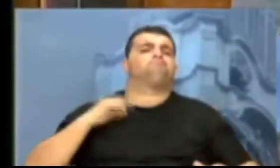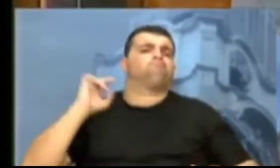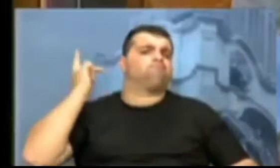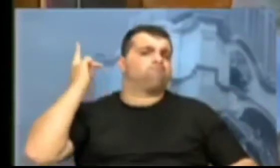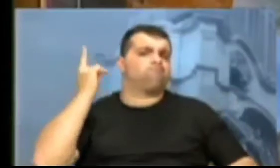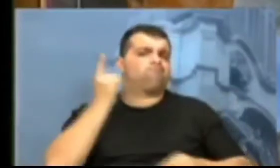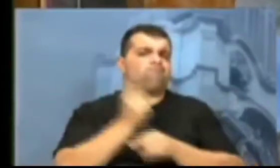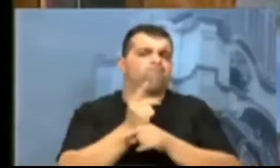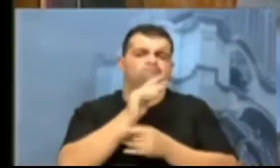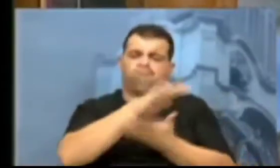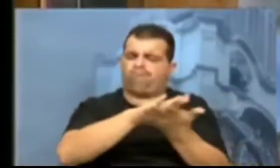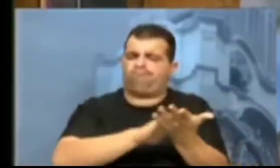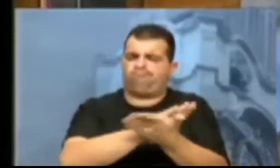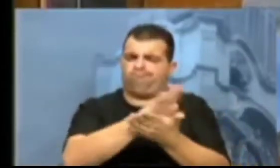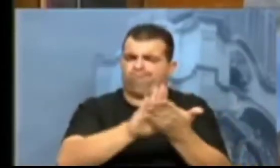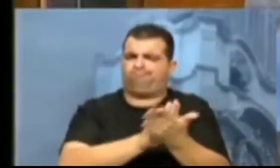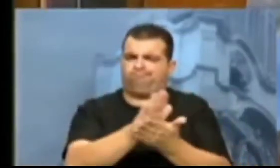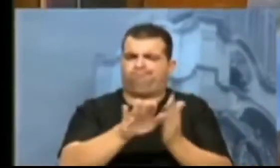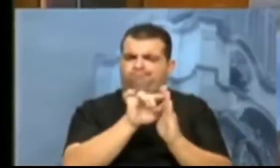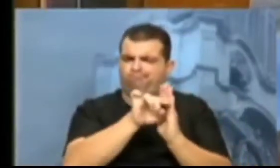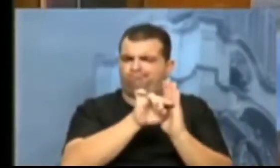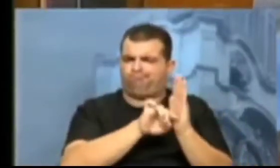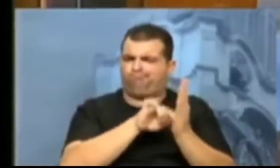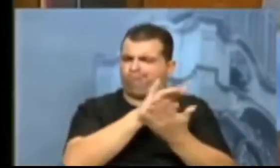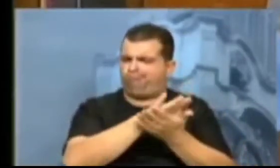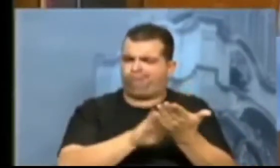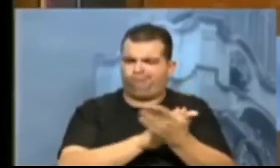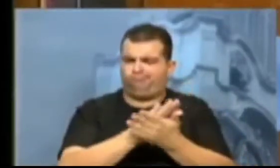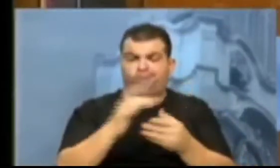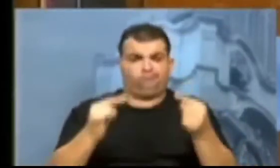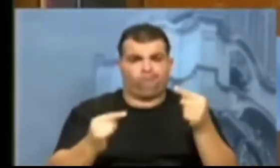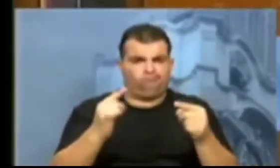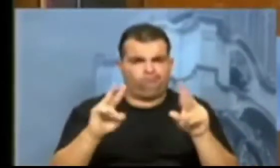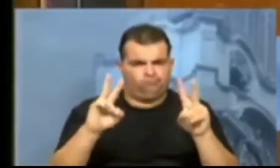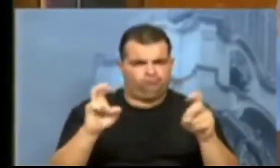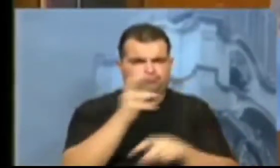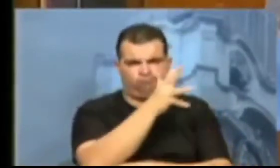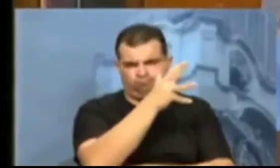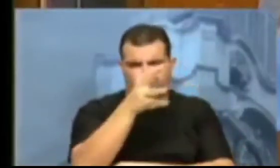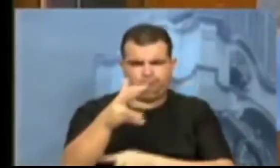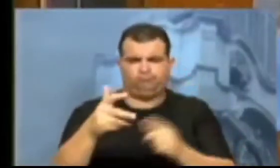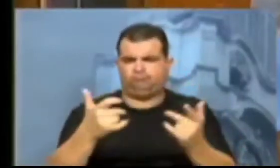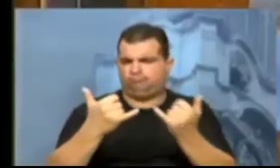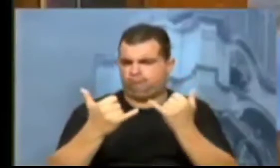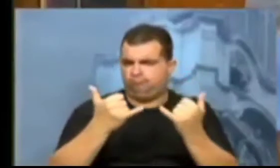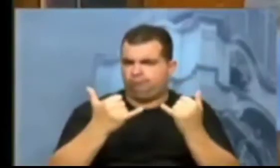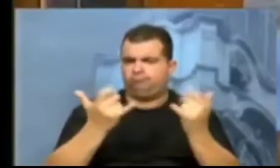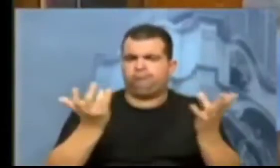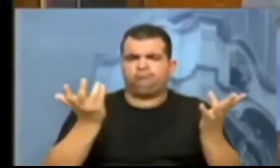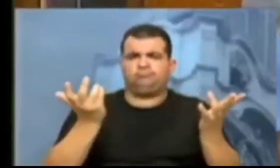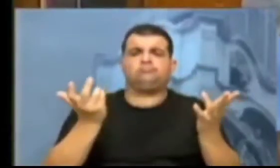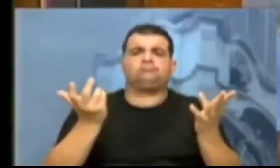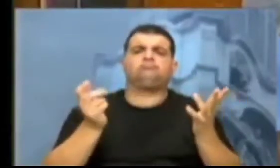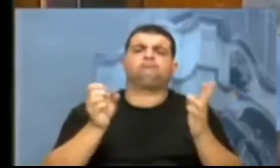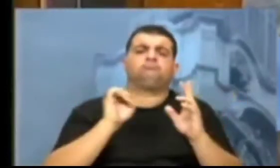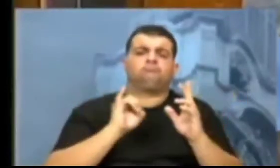não nos apropriarmos do debate sobre o meio ambiente, não tivermos